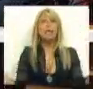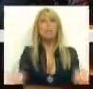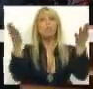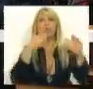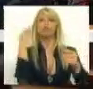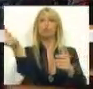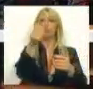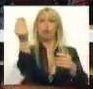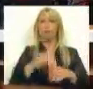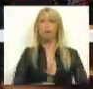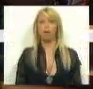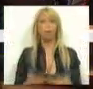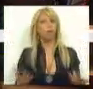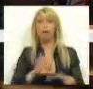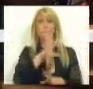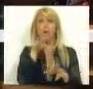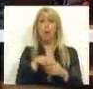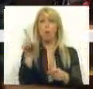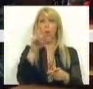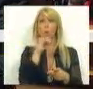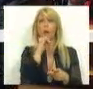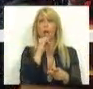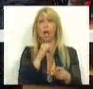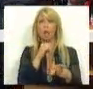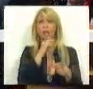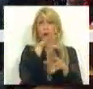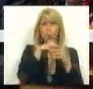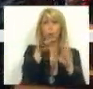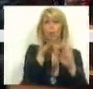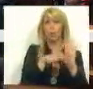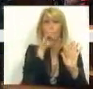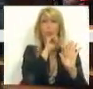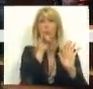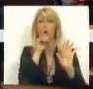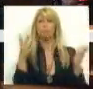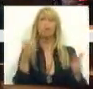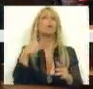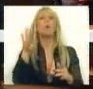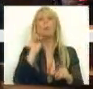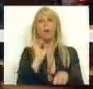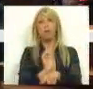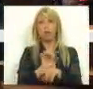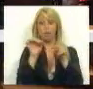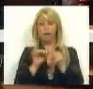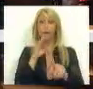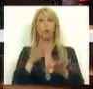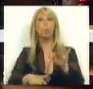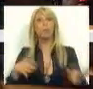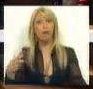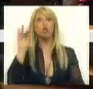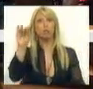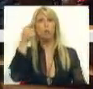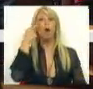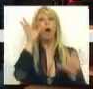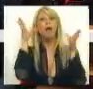incluir o Algarve nesse programa. O PS começou por chamar a atenção neste plenário sobre essa matéria.